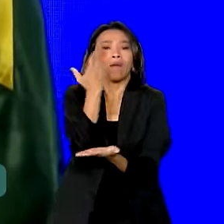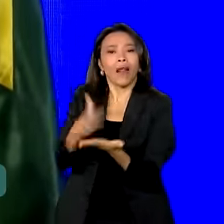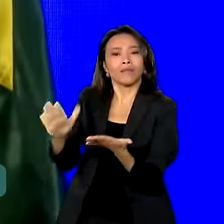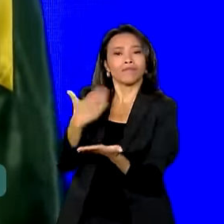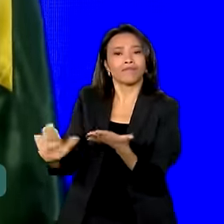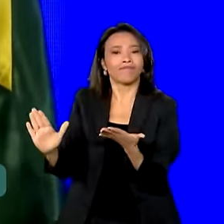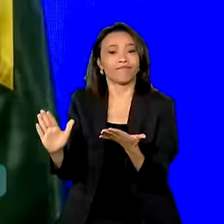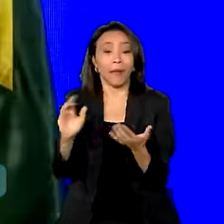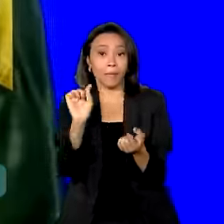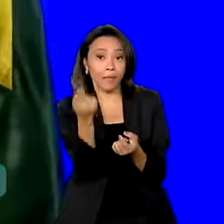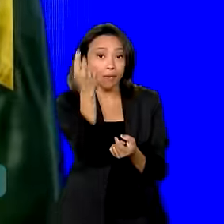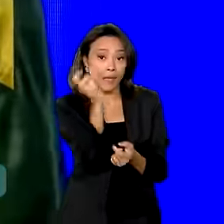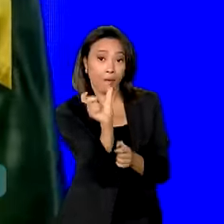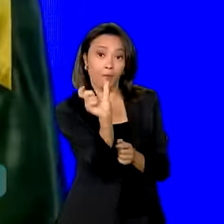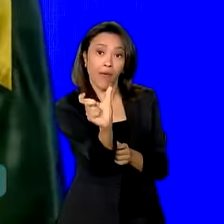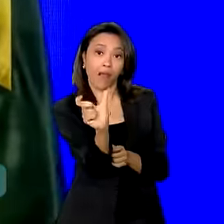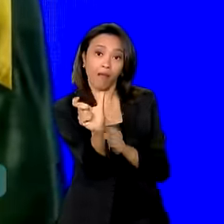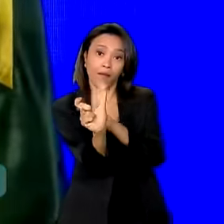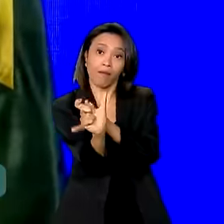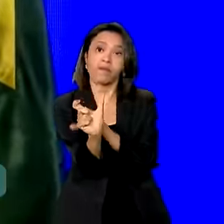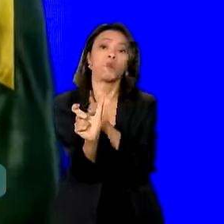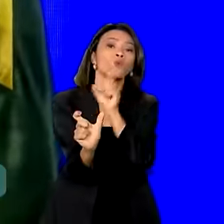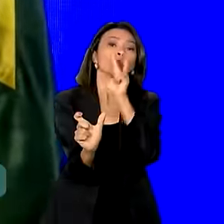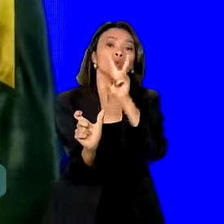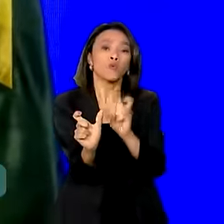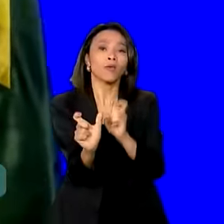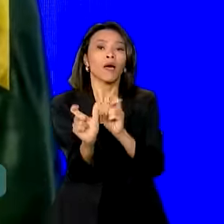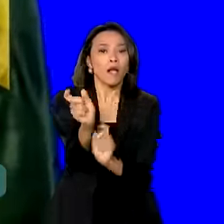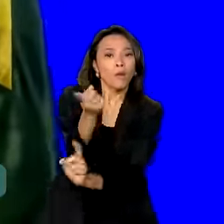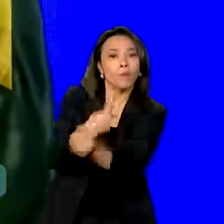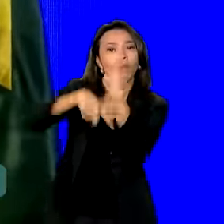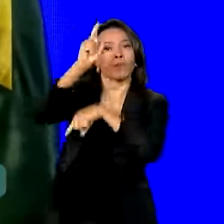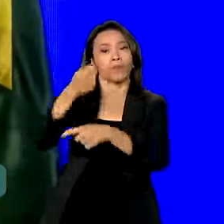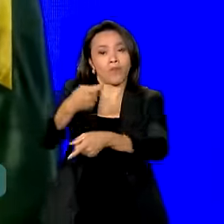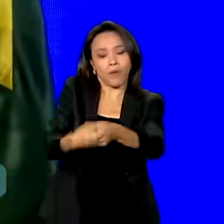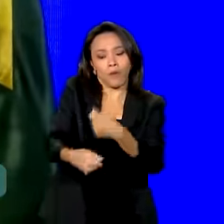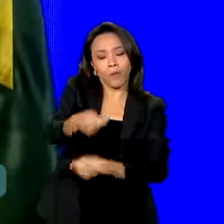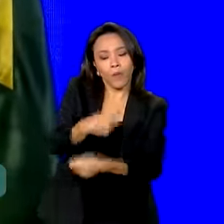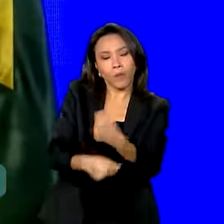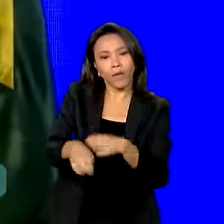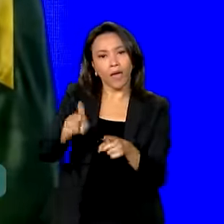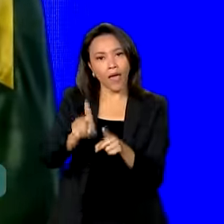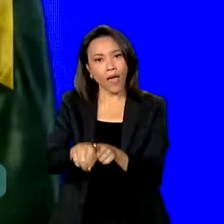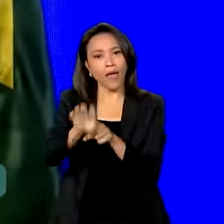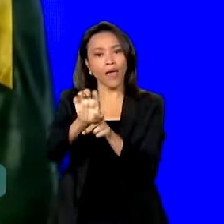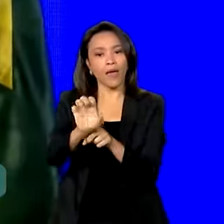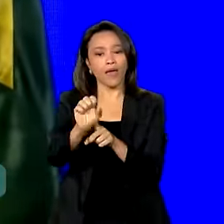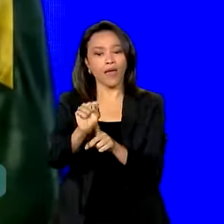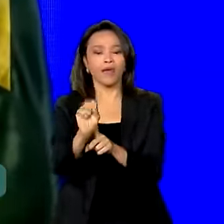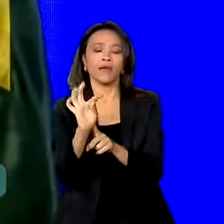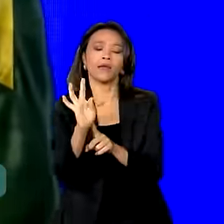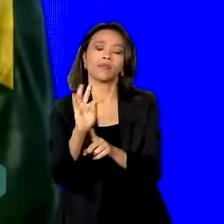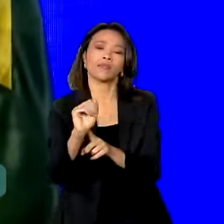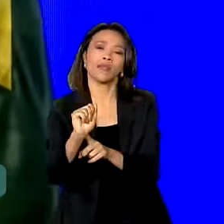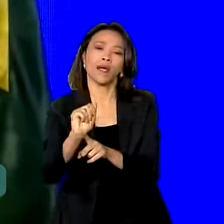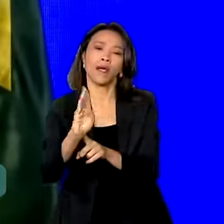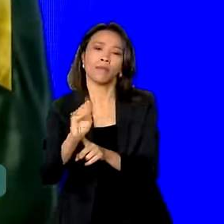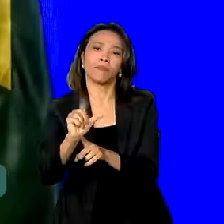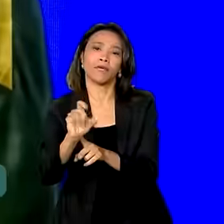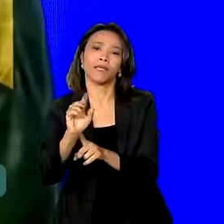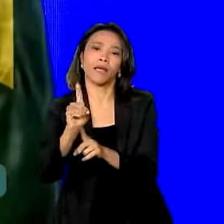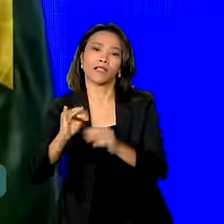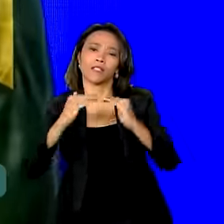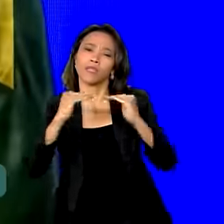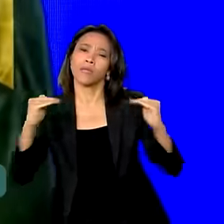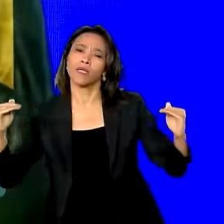palavra mágica para a economia dar certo é estabilidade e credibilidade